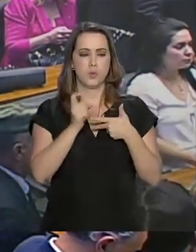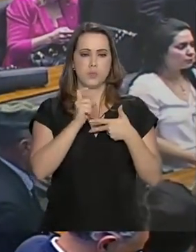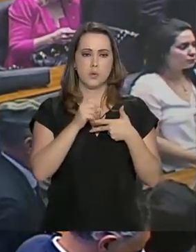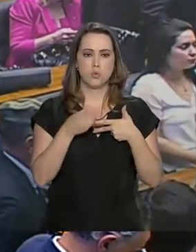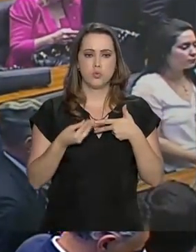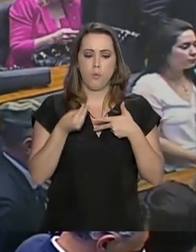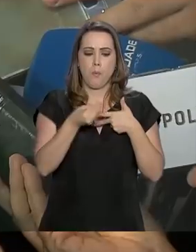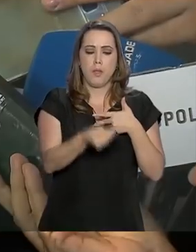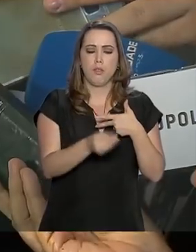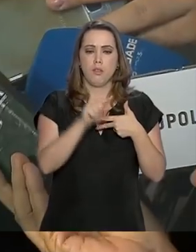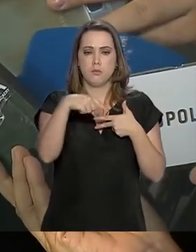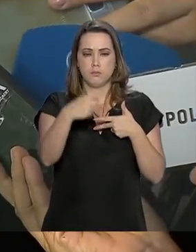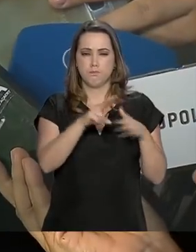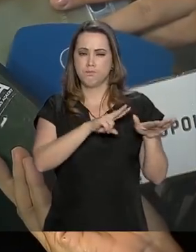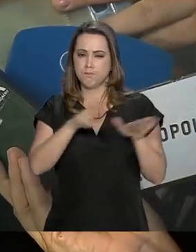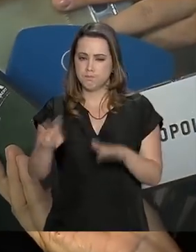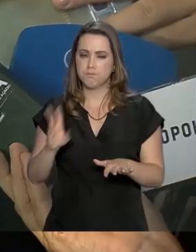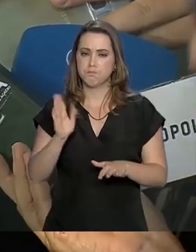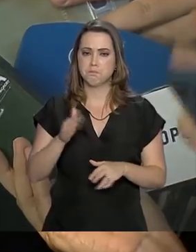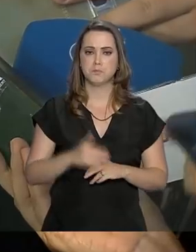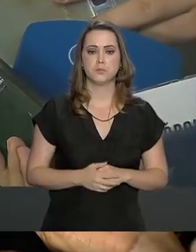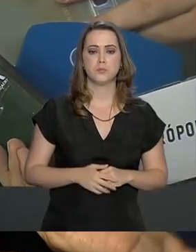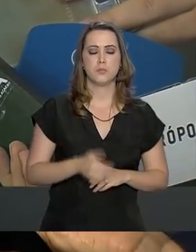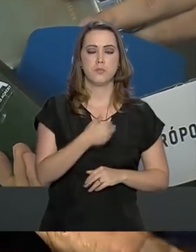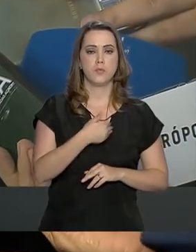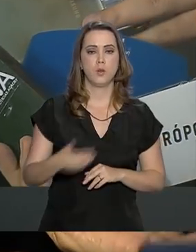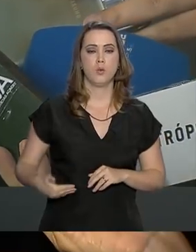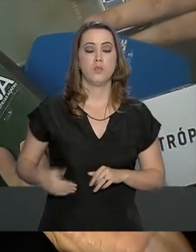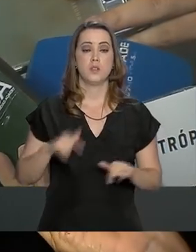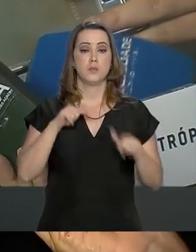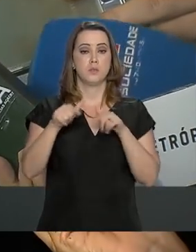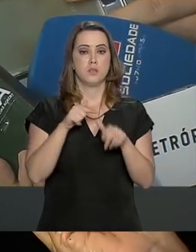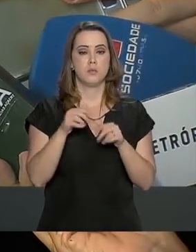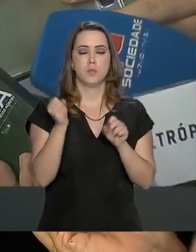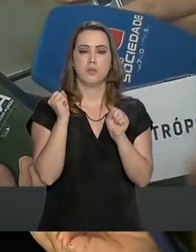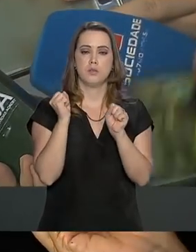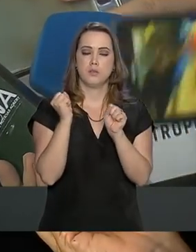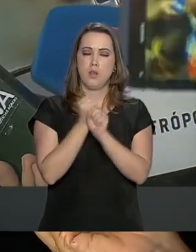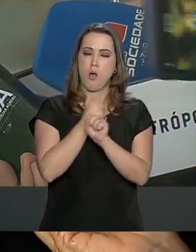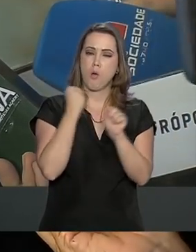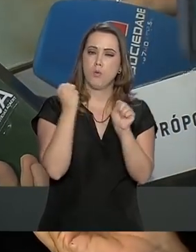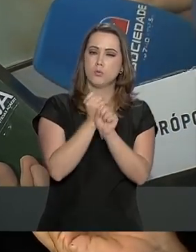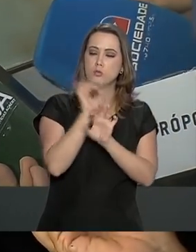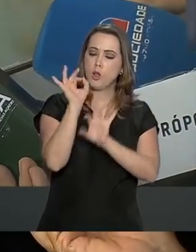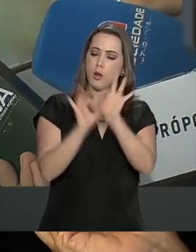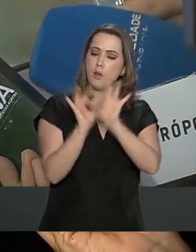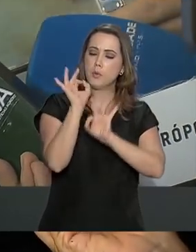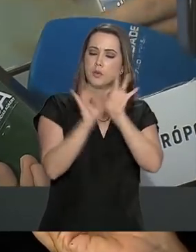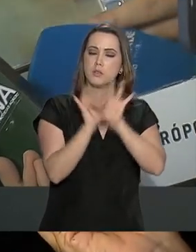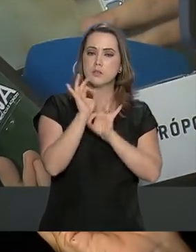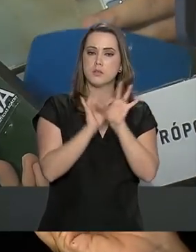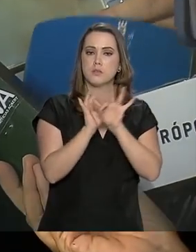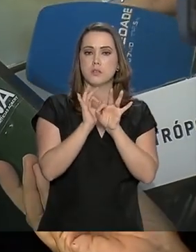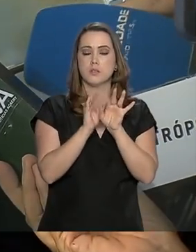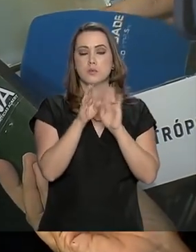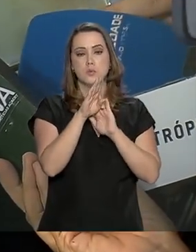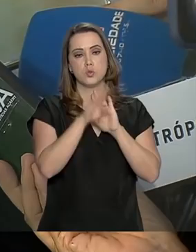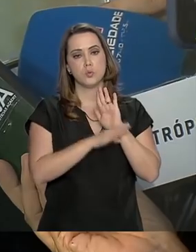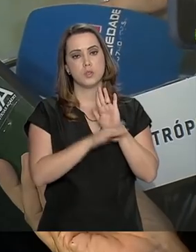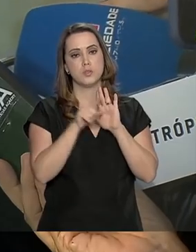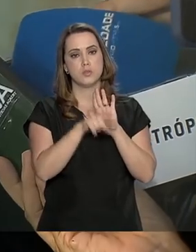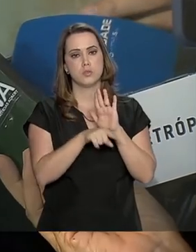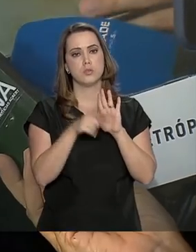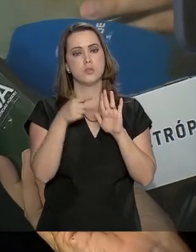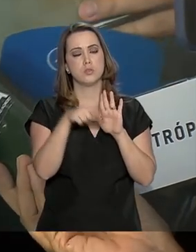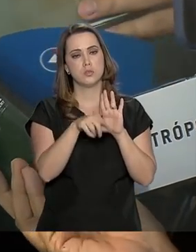próximas semanas. O governo trabalha na construção de um projeto que, conceitualmente, conserta a